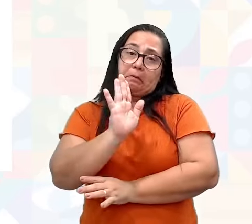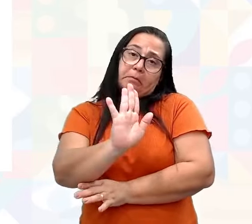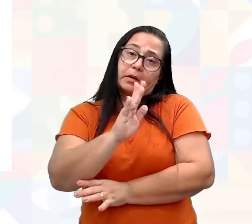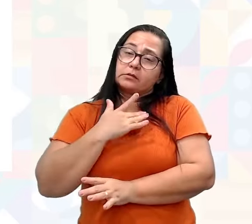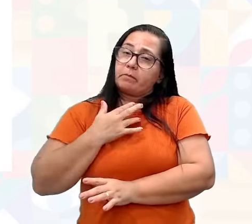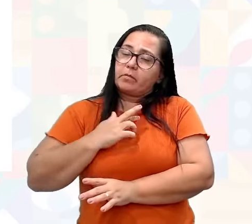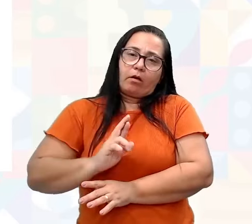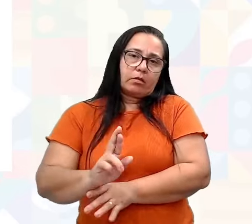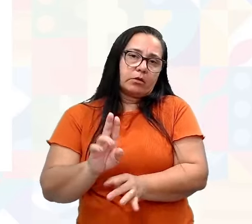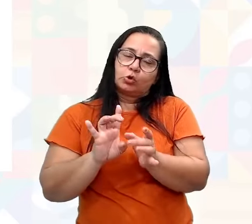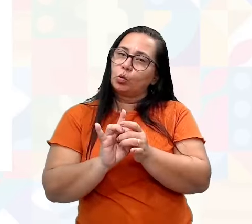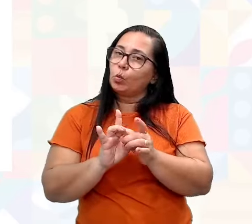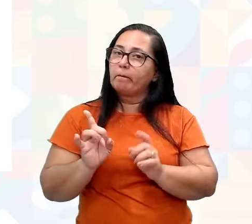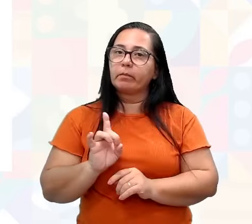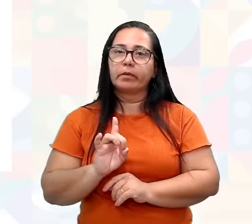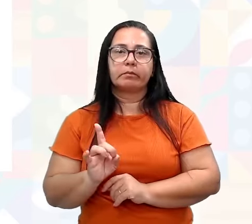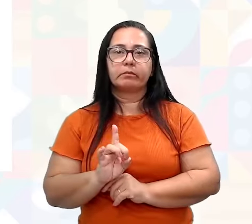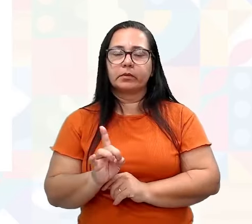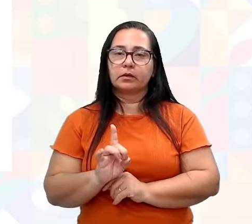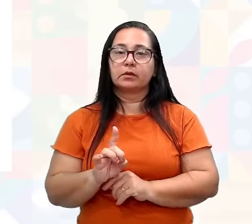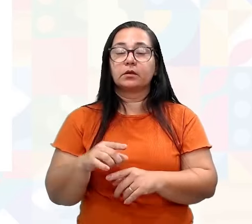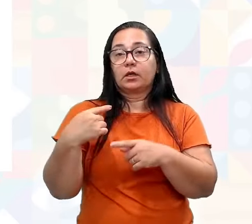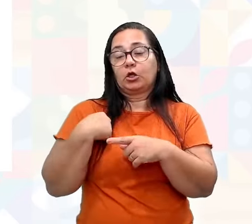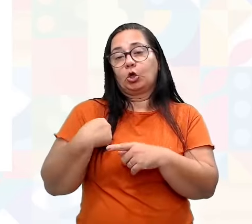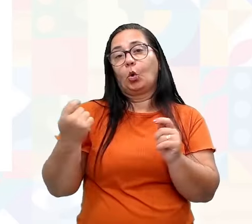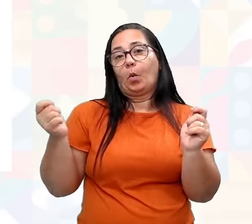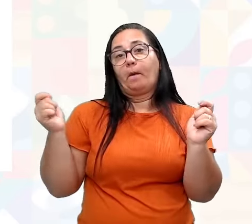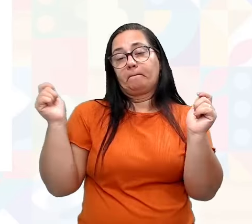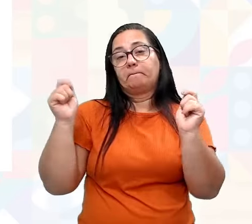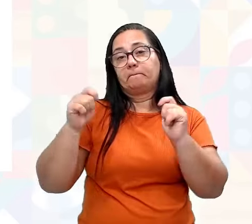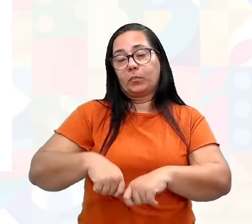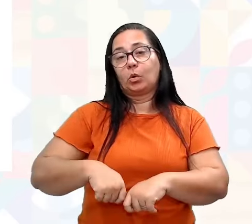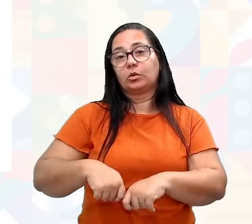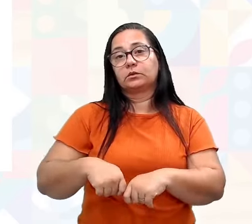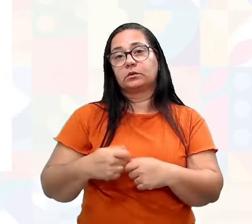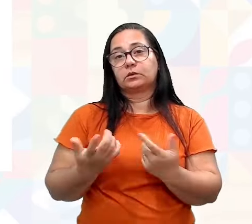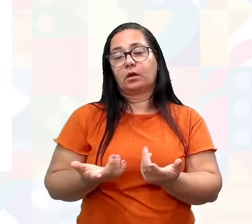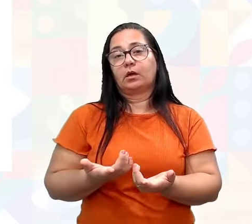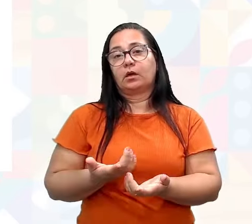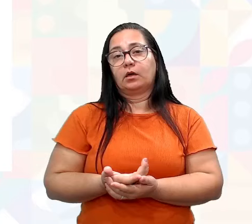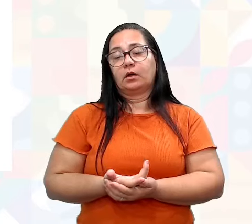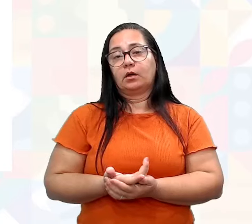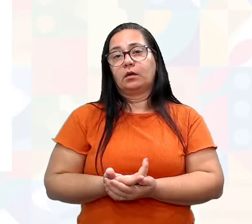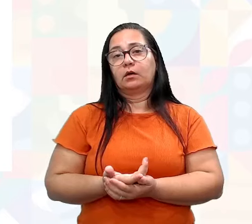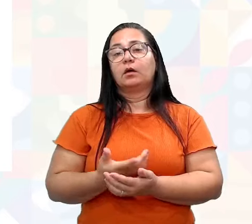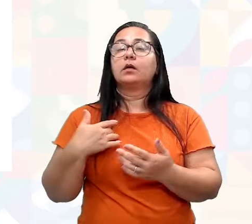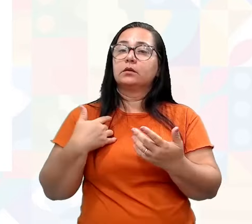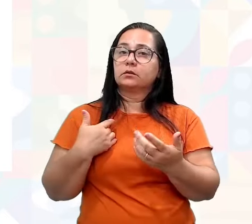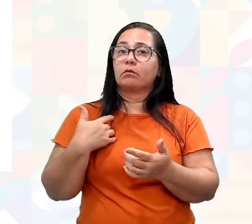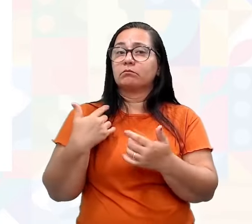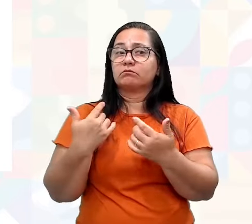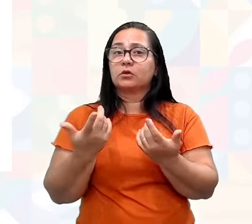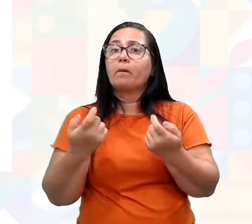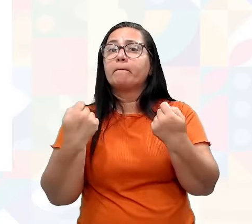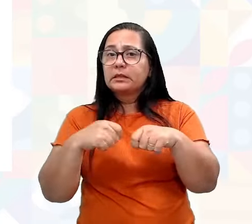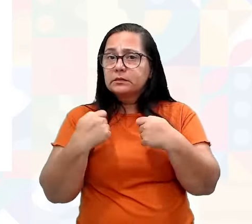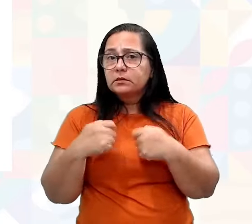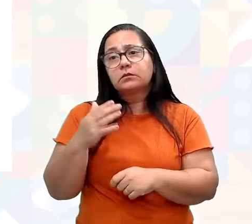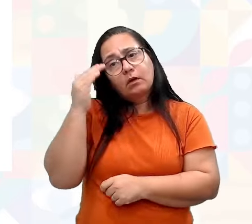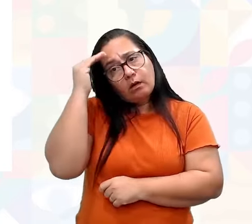minha religião não permite que eu possa entrar nisso aí. Então, gente tem que ter essa